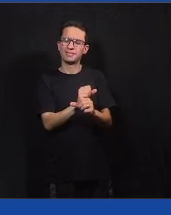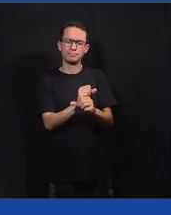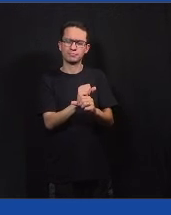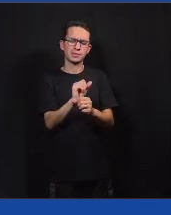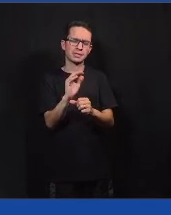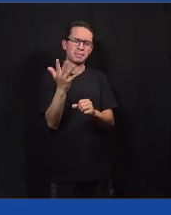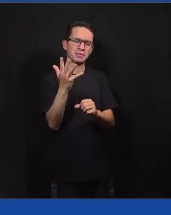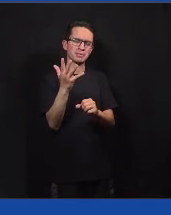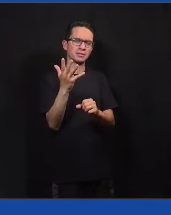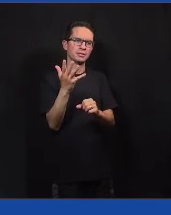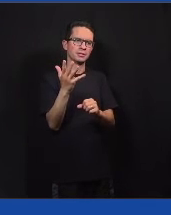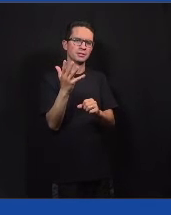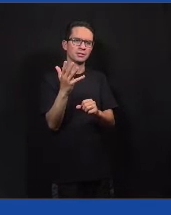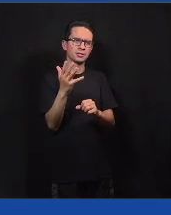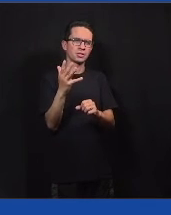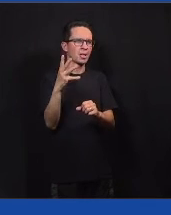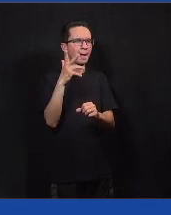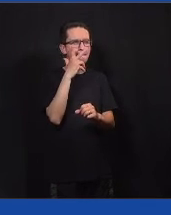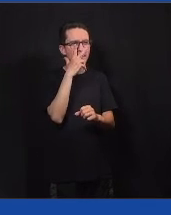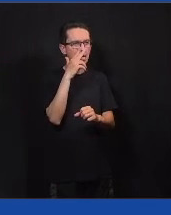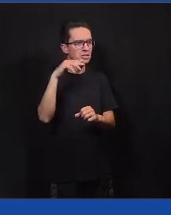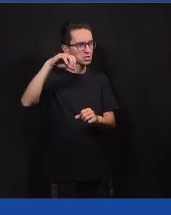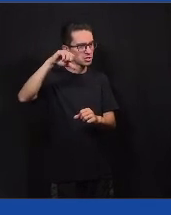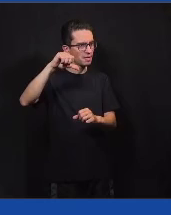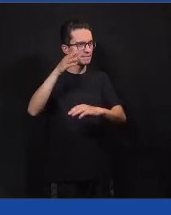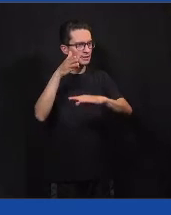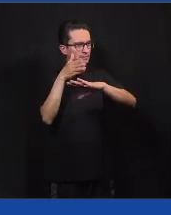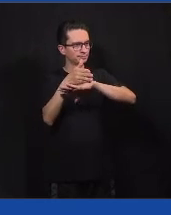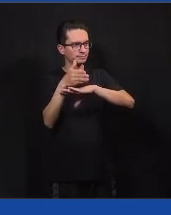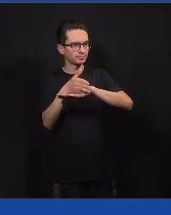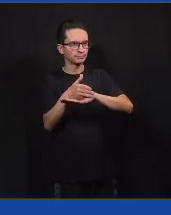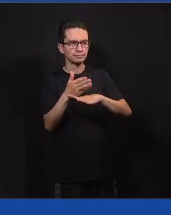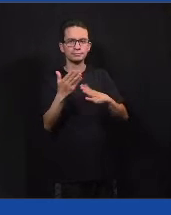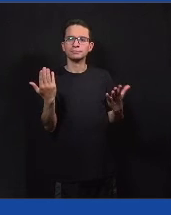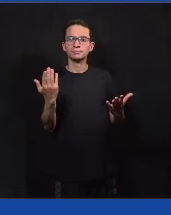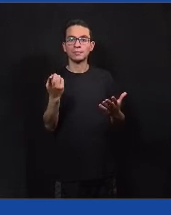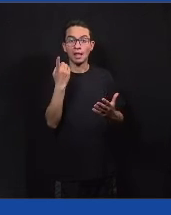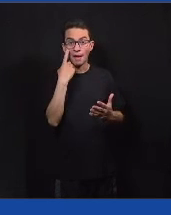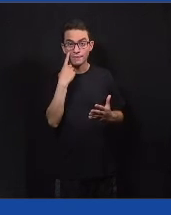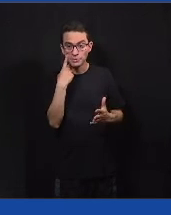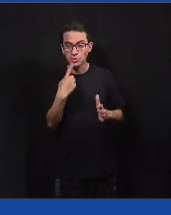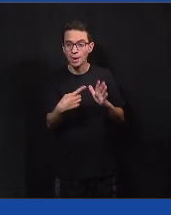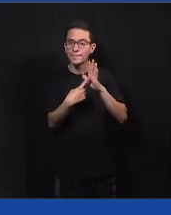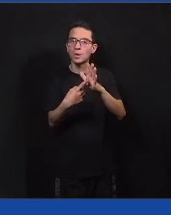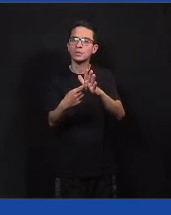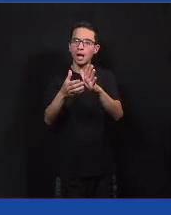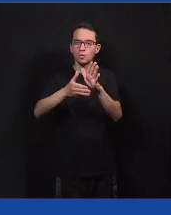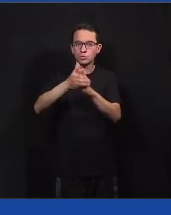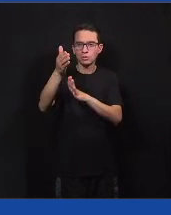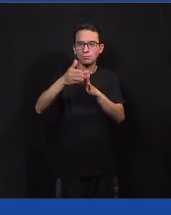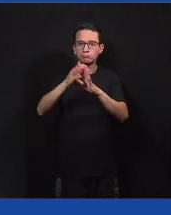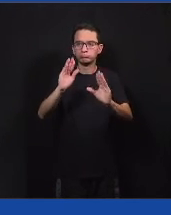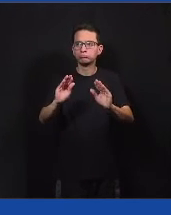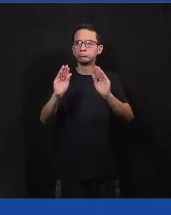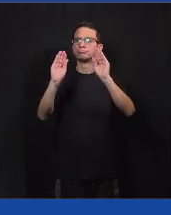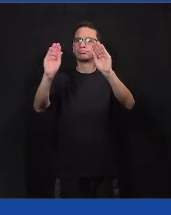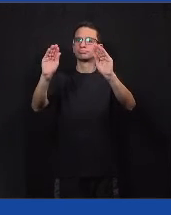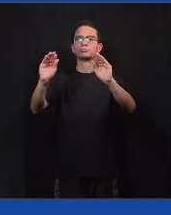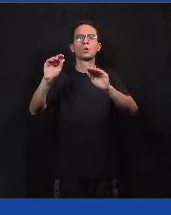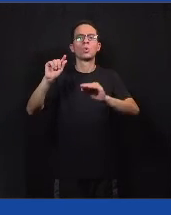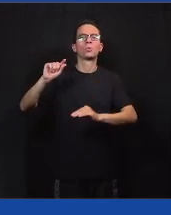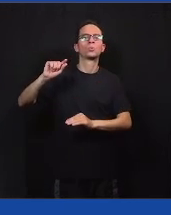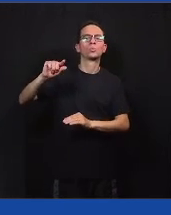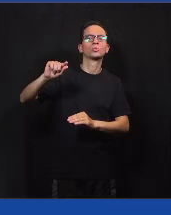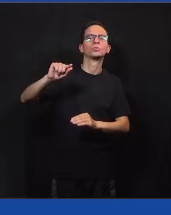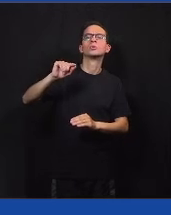participações. Então, ano passado, gente relançou essa consulta e a gente conseguiu fixar essa consulta no calendário da ONU